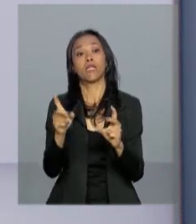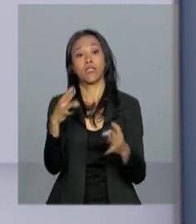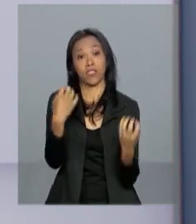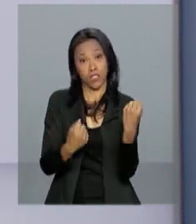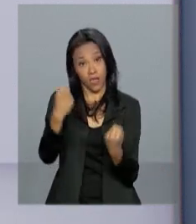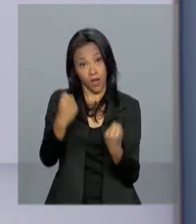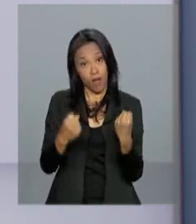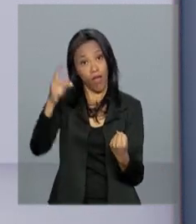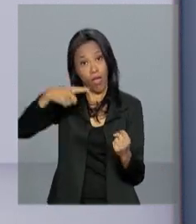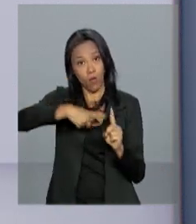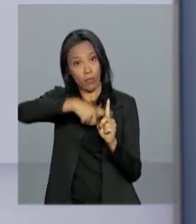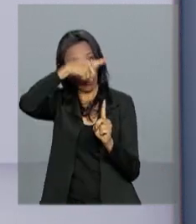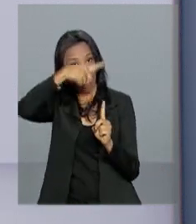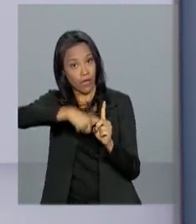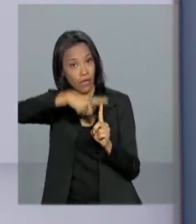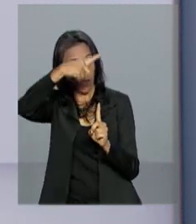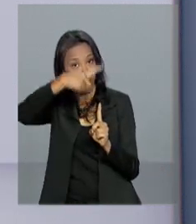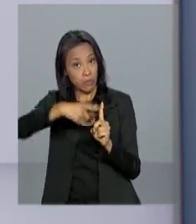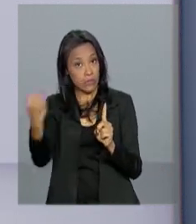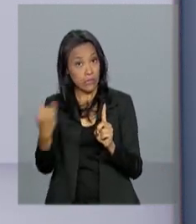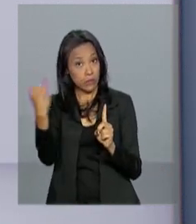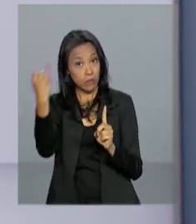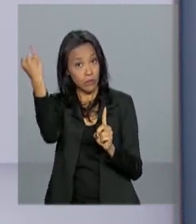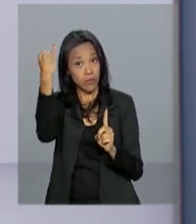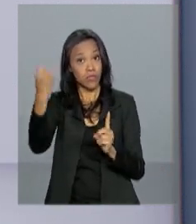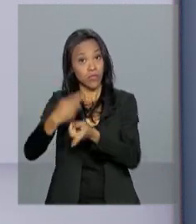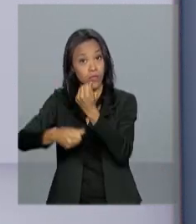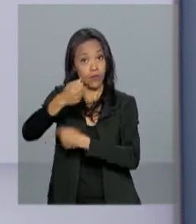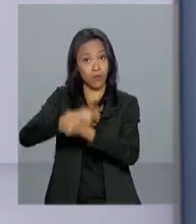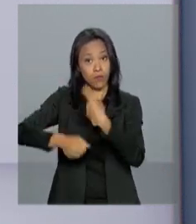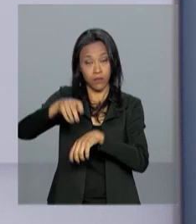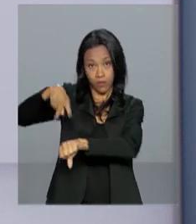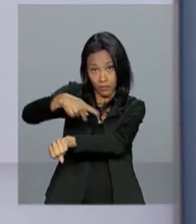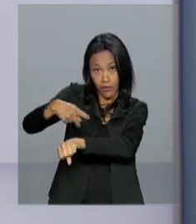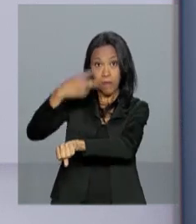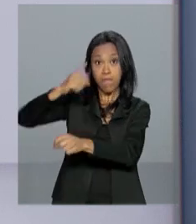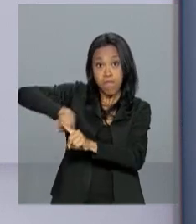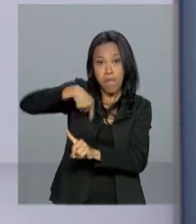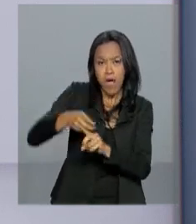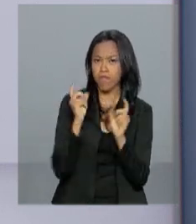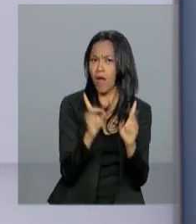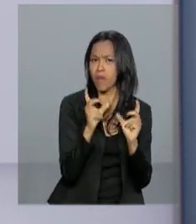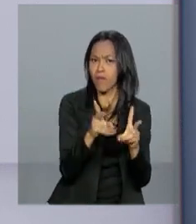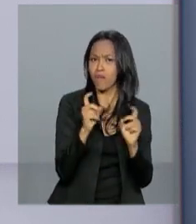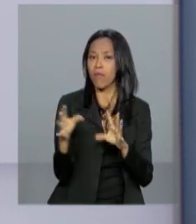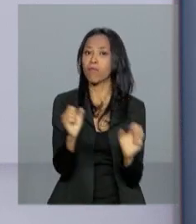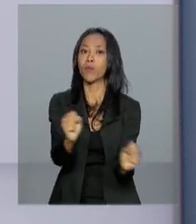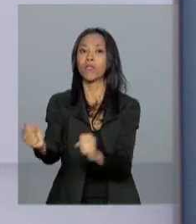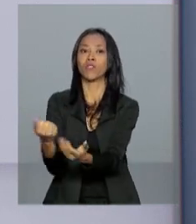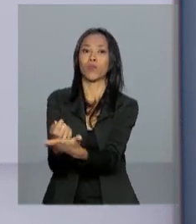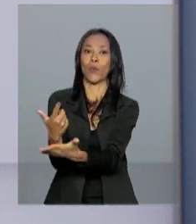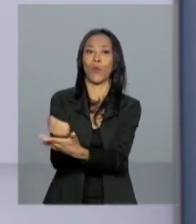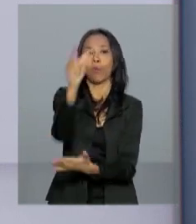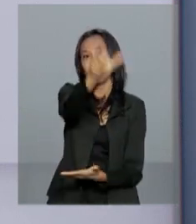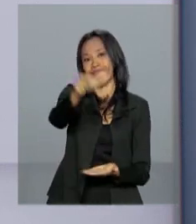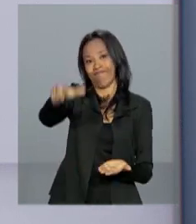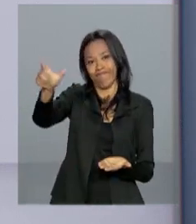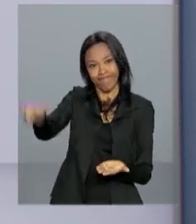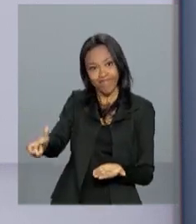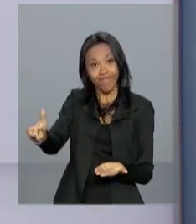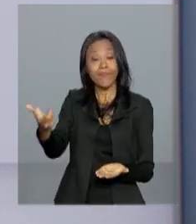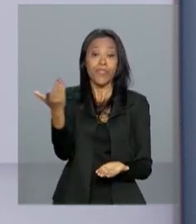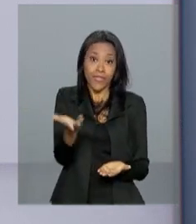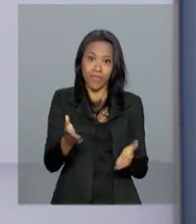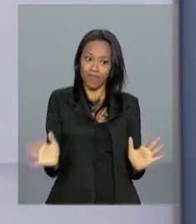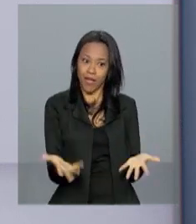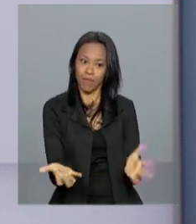termômetro importante da economia do país. Mais vendas significam maior poder de compra dos consumidores. E com compras